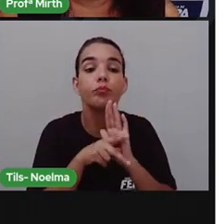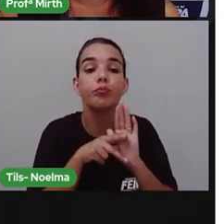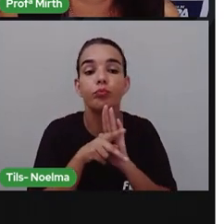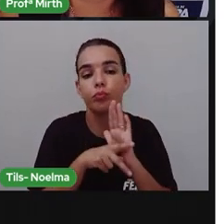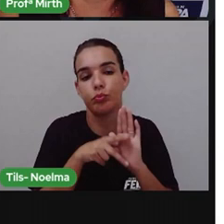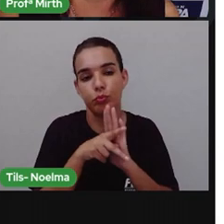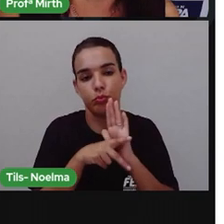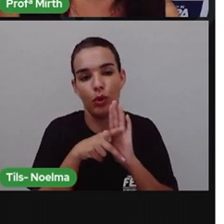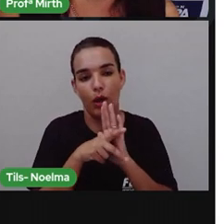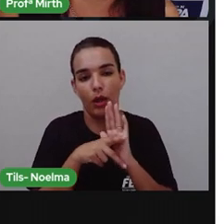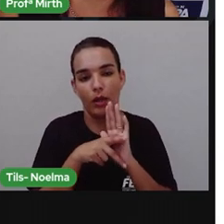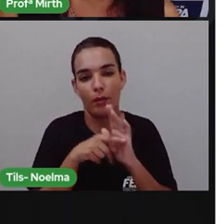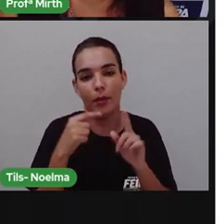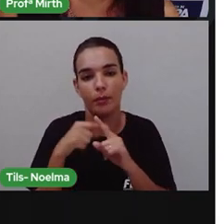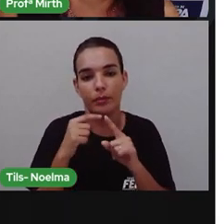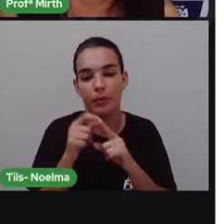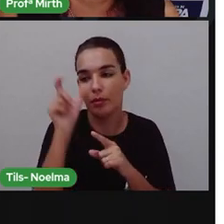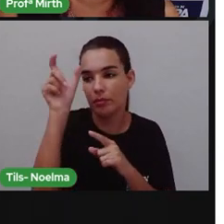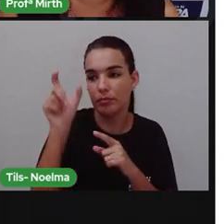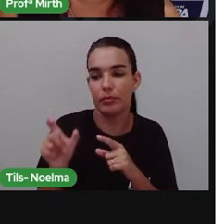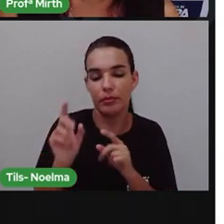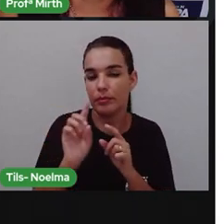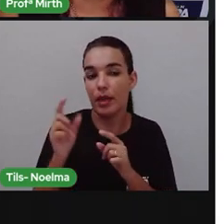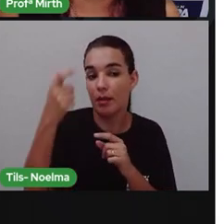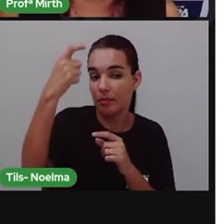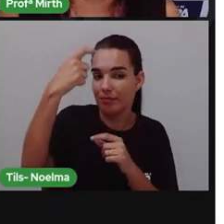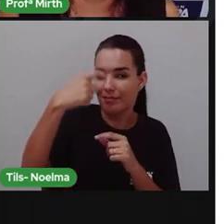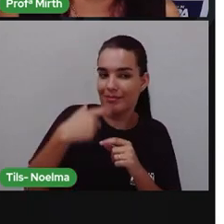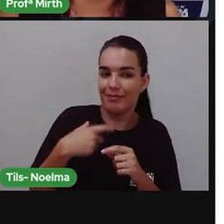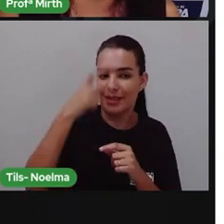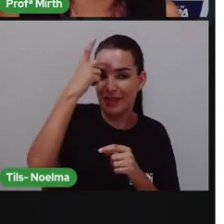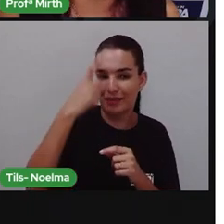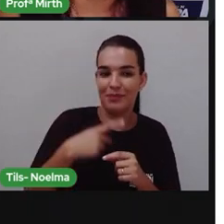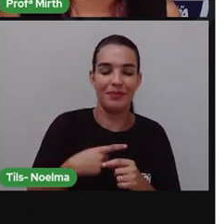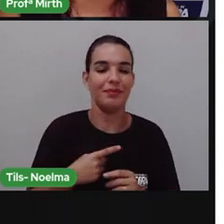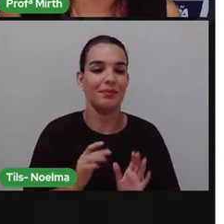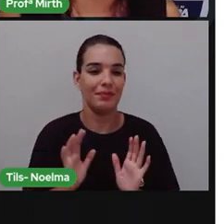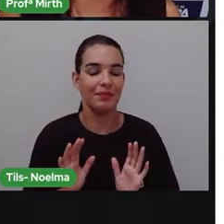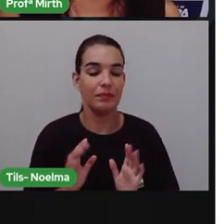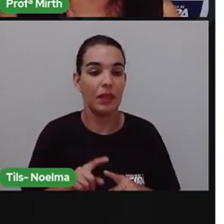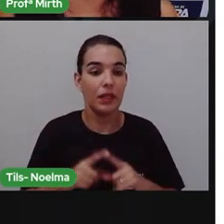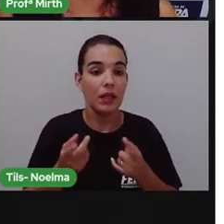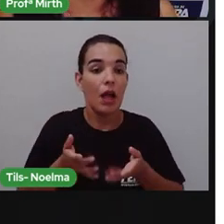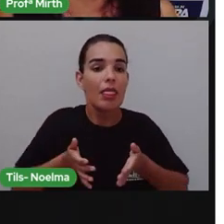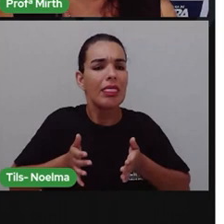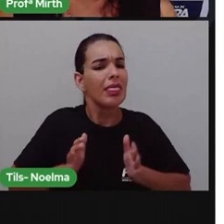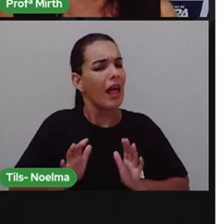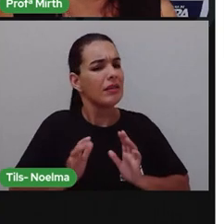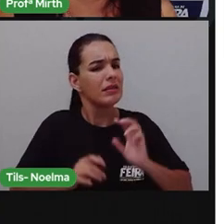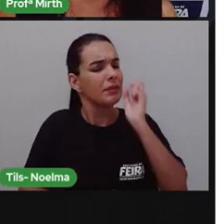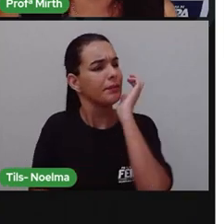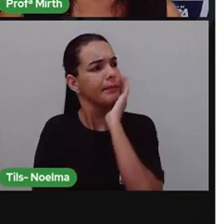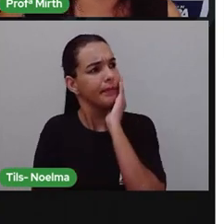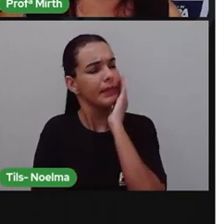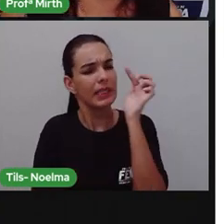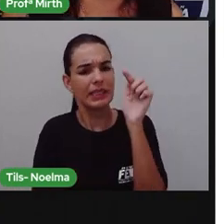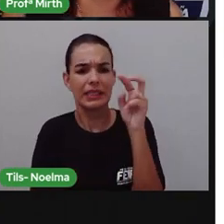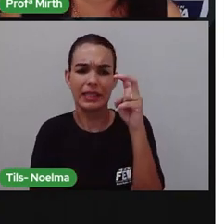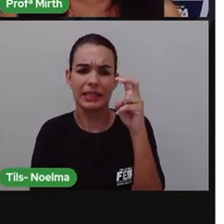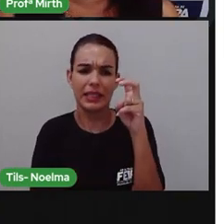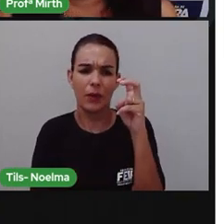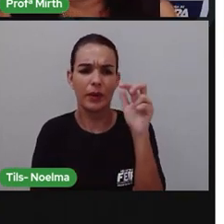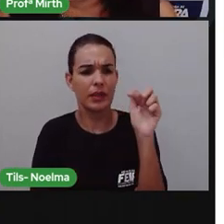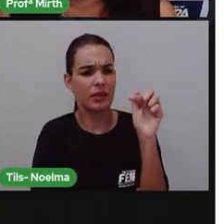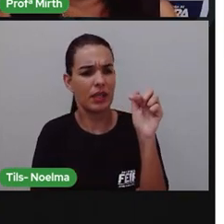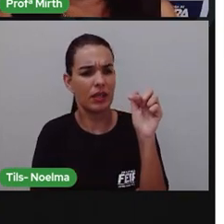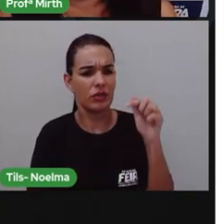autobiografia dele. Ele está contando de si mesmo. E aí fala assim, nasci com 57 anos. Por que nasci com 57 Ninguém